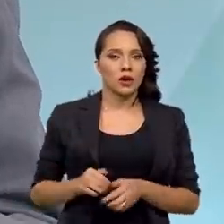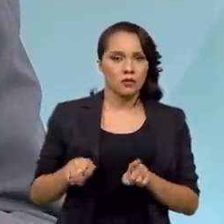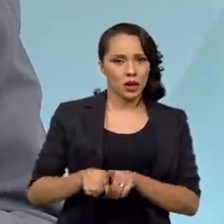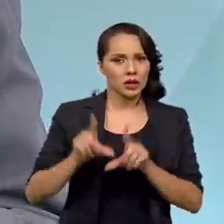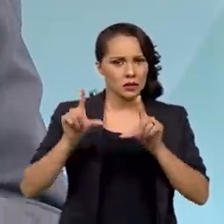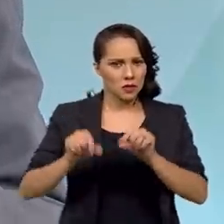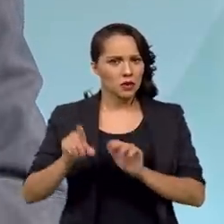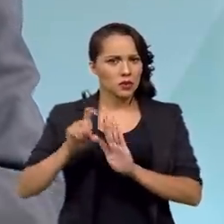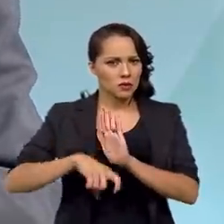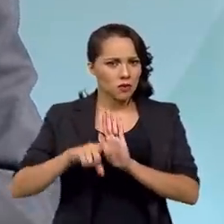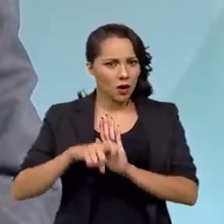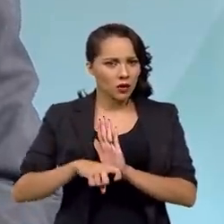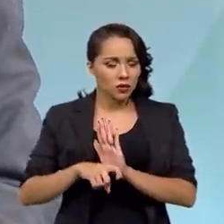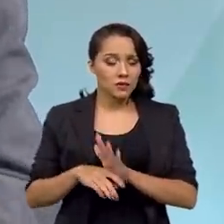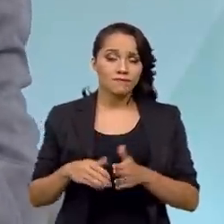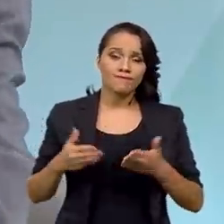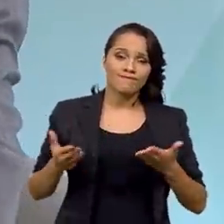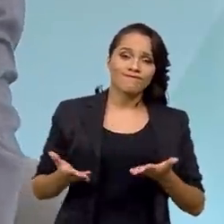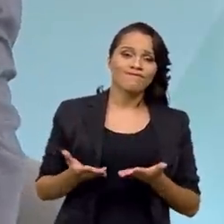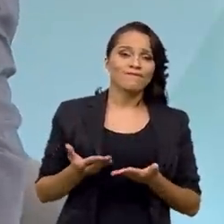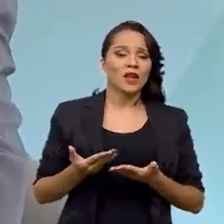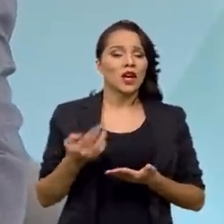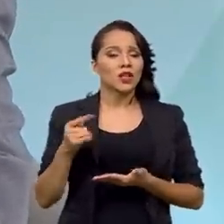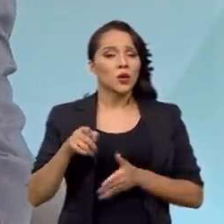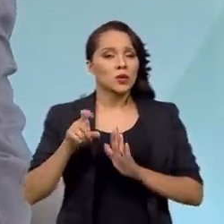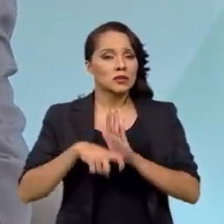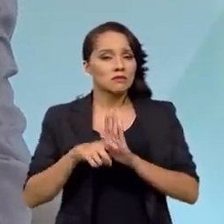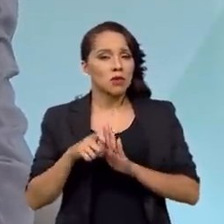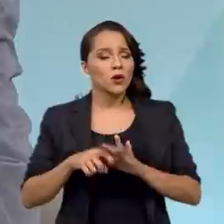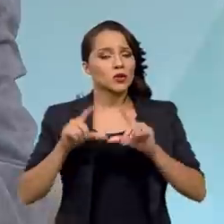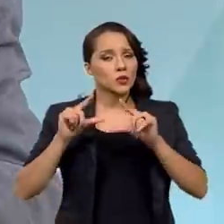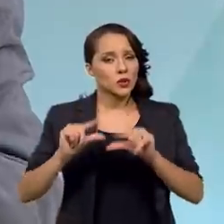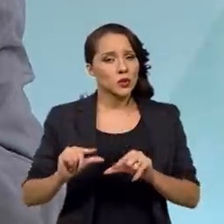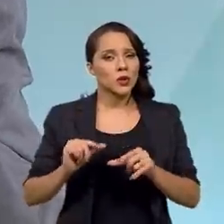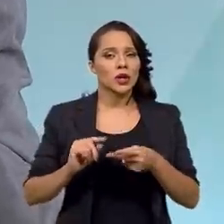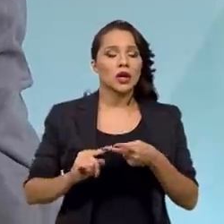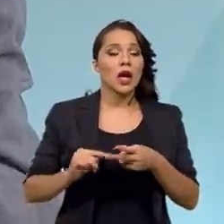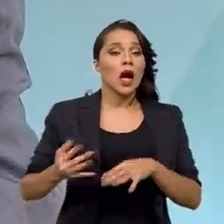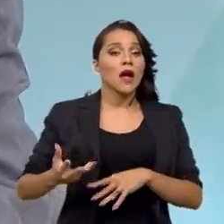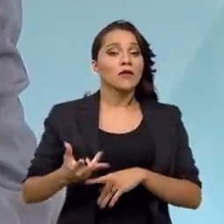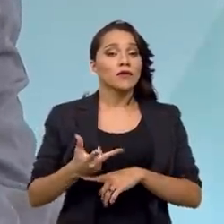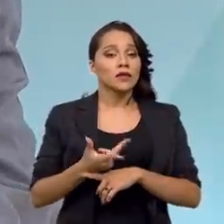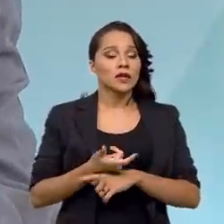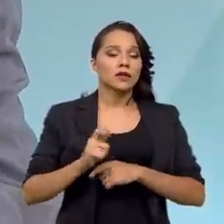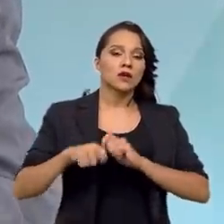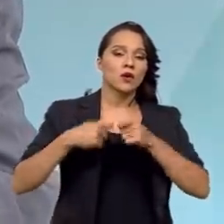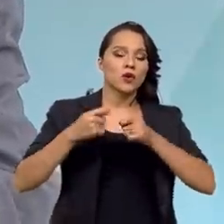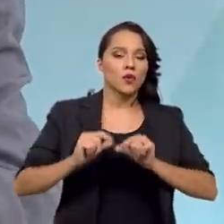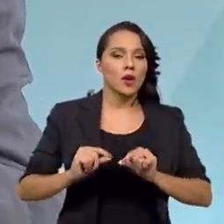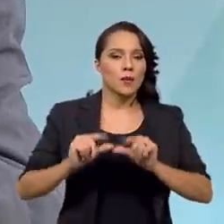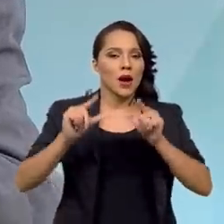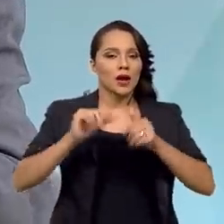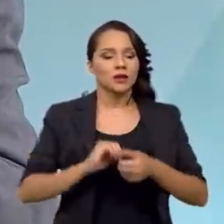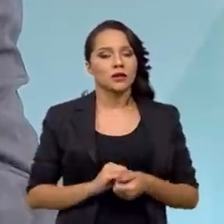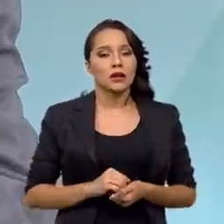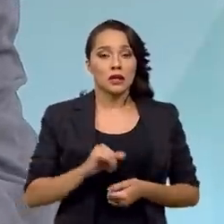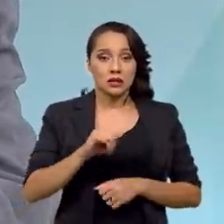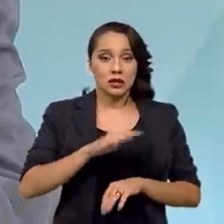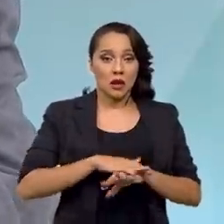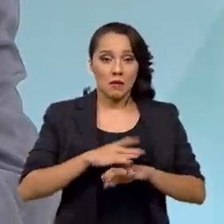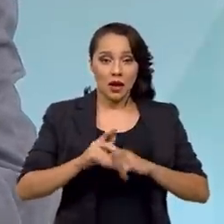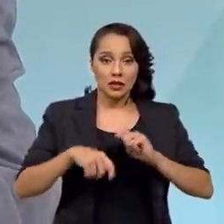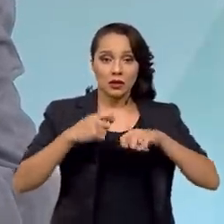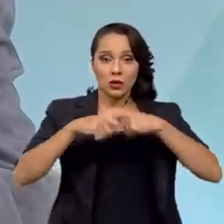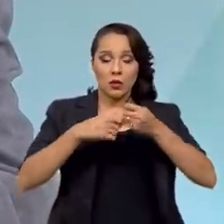impostos, tecnicamente o peso morto dos impostos diminui, a eficiência econômica aumenta, aumentando a eficiência